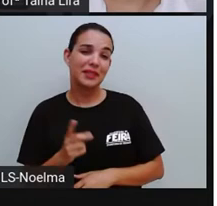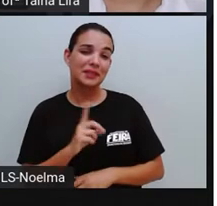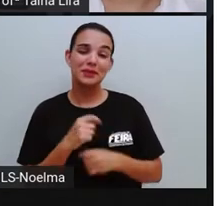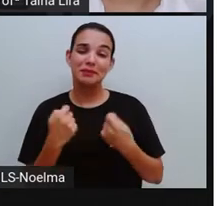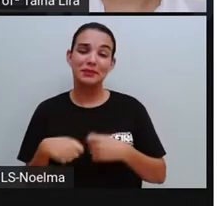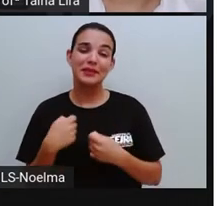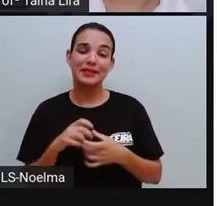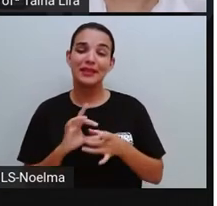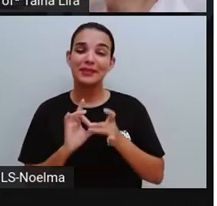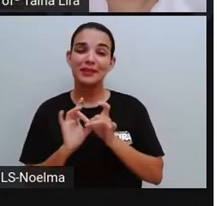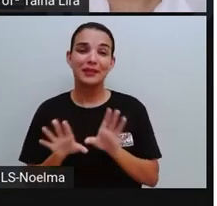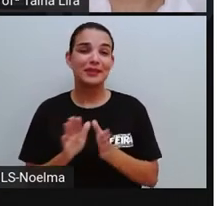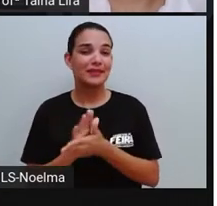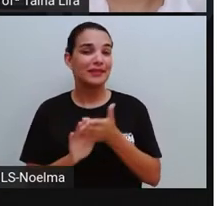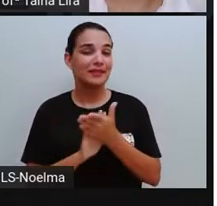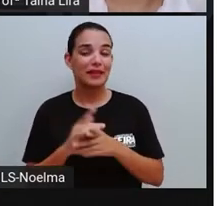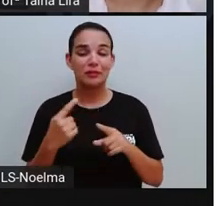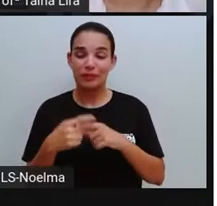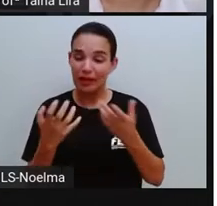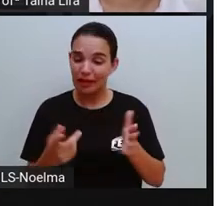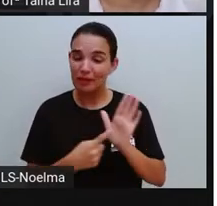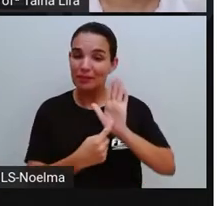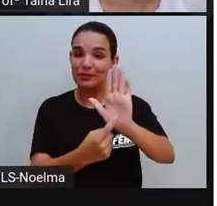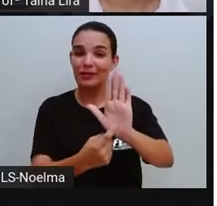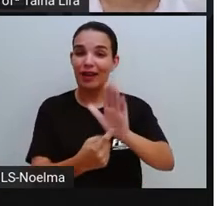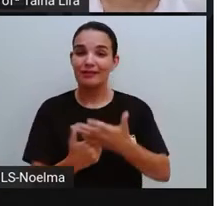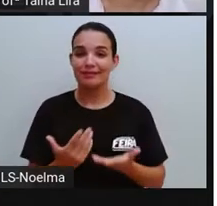Se a pessoa está escrevendo é porque ela quer publicar, né?